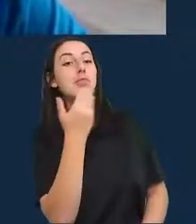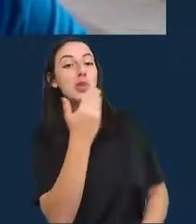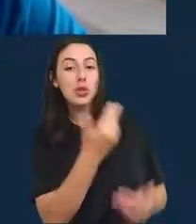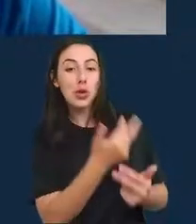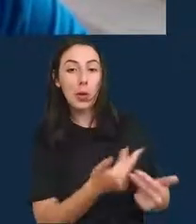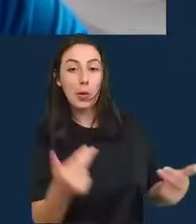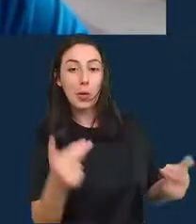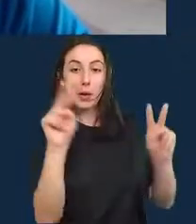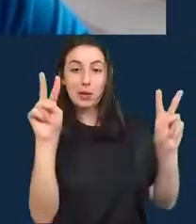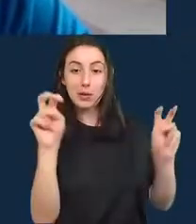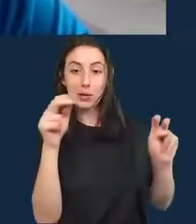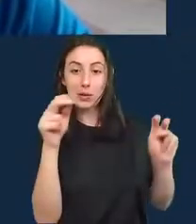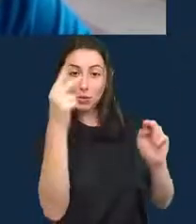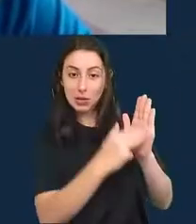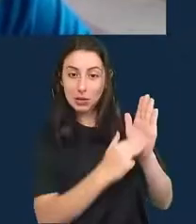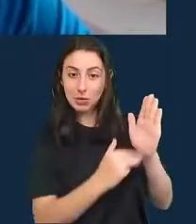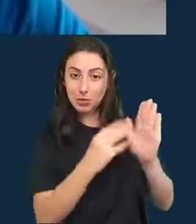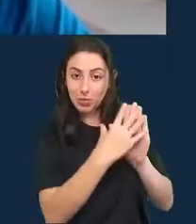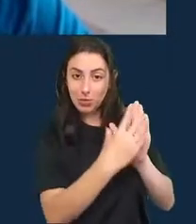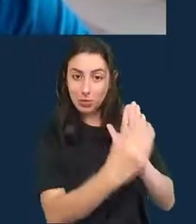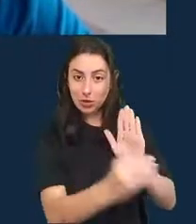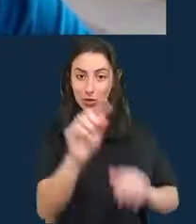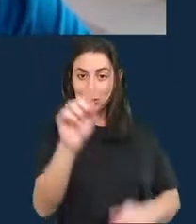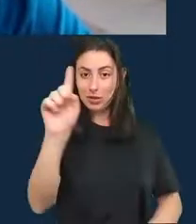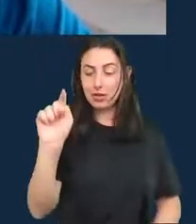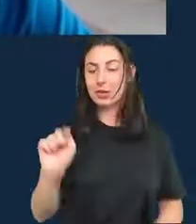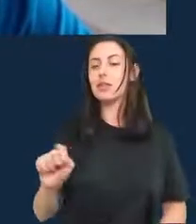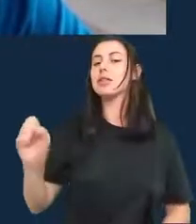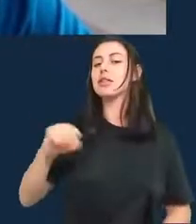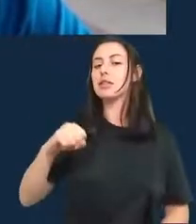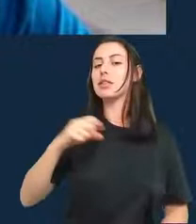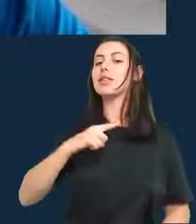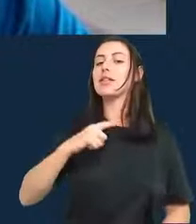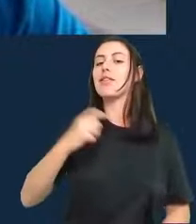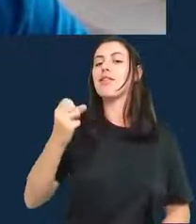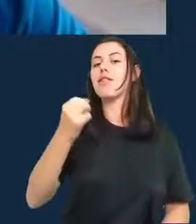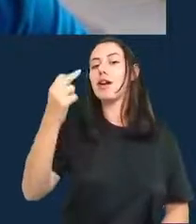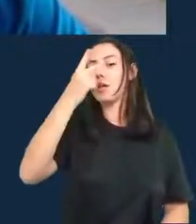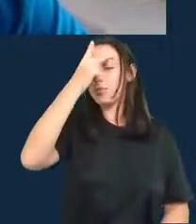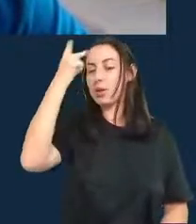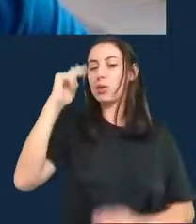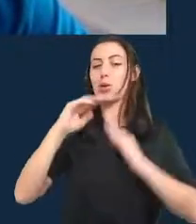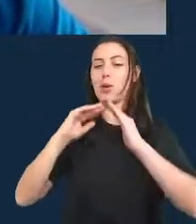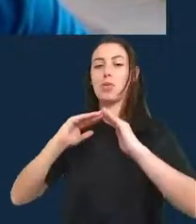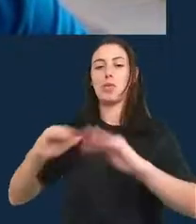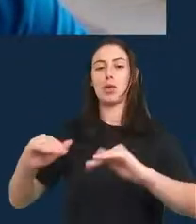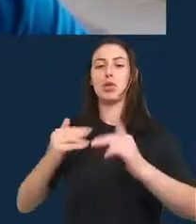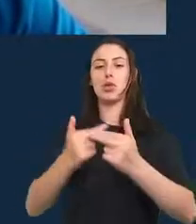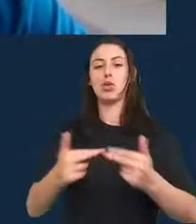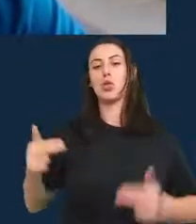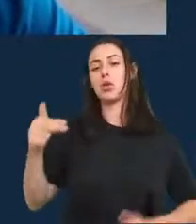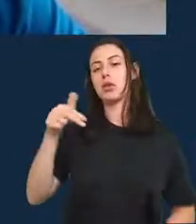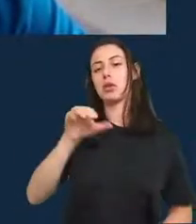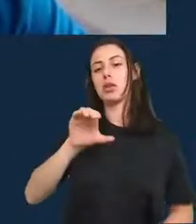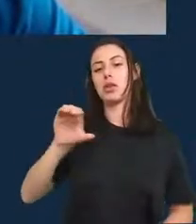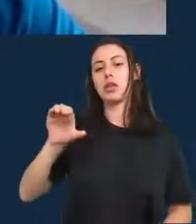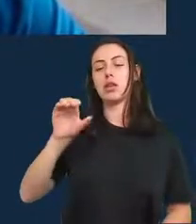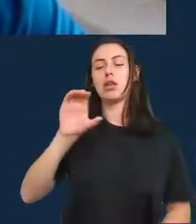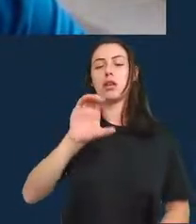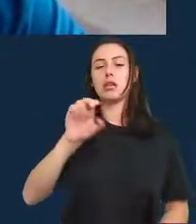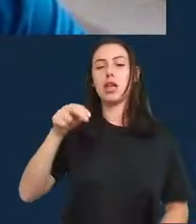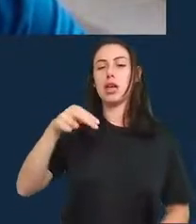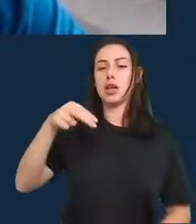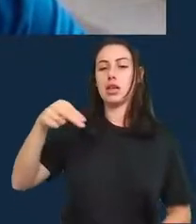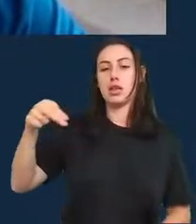Sim, sim, eu tive várias solicitações da CNN que queria usá-lo também.